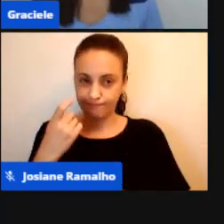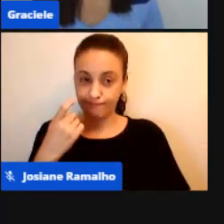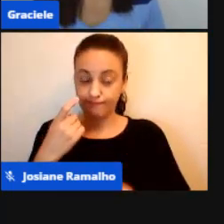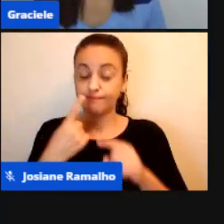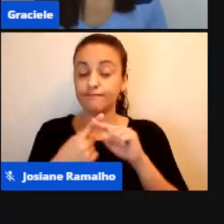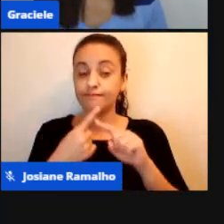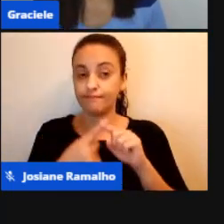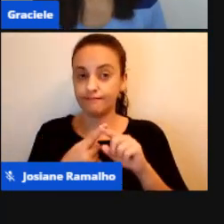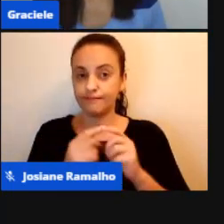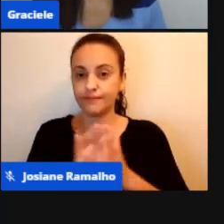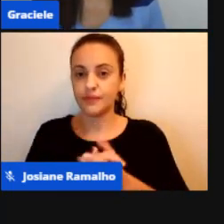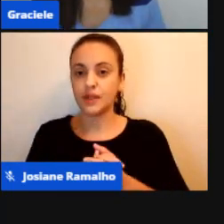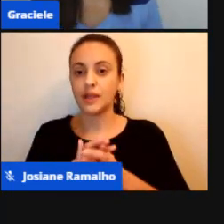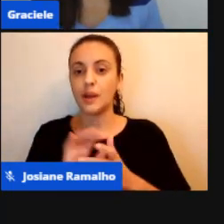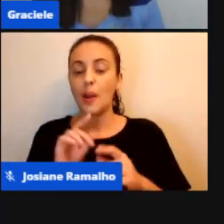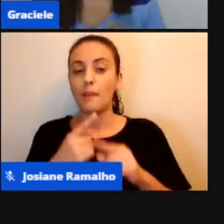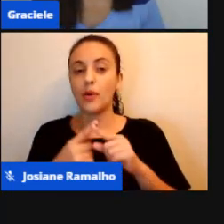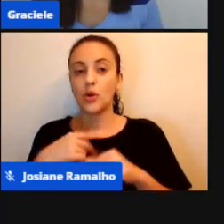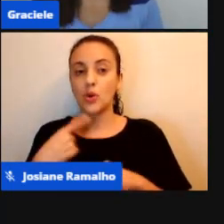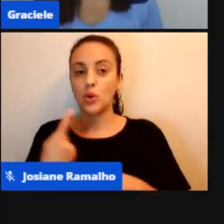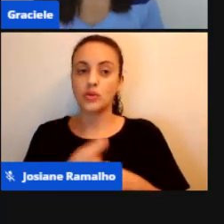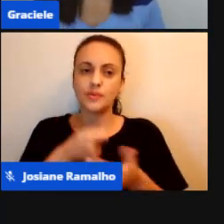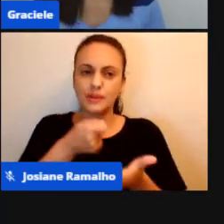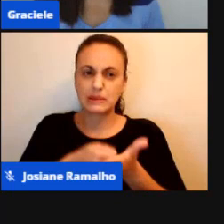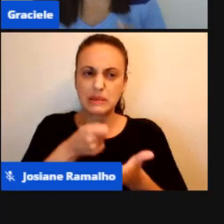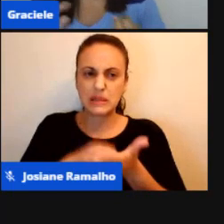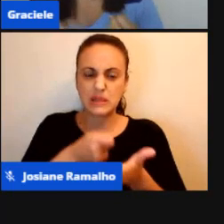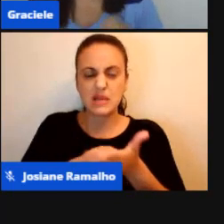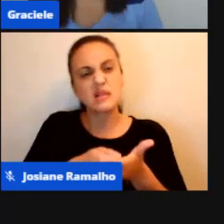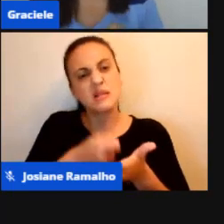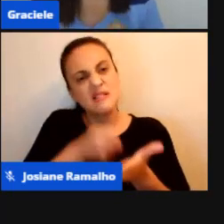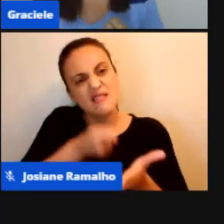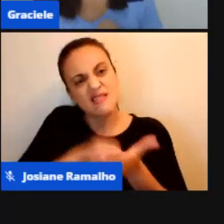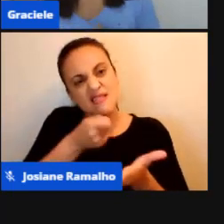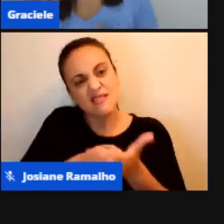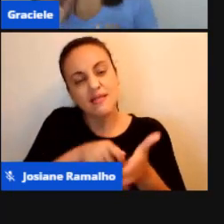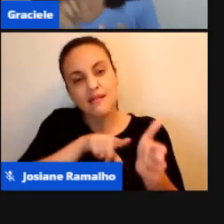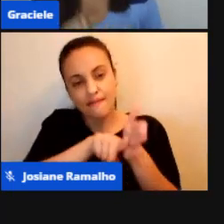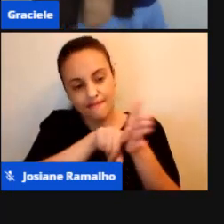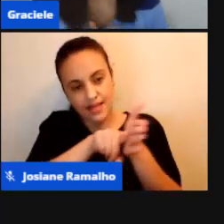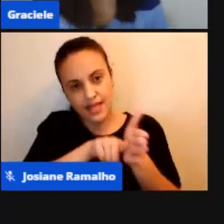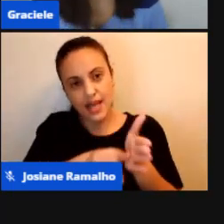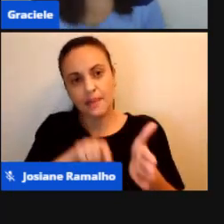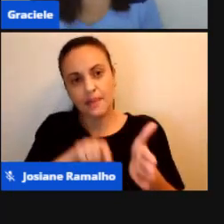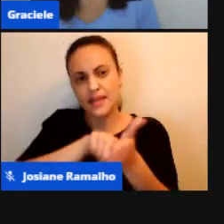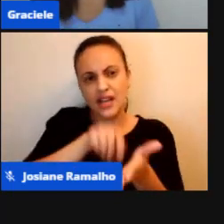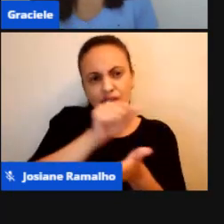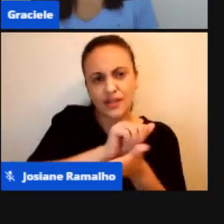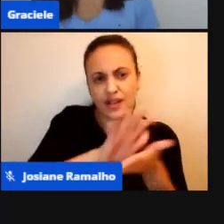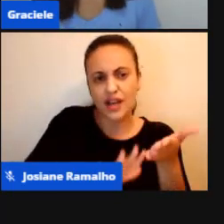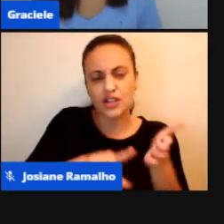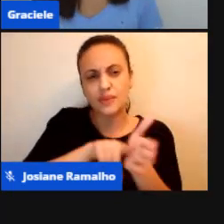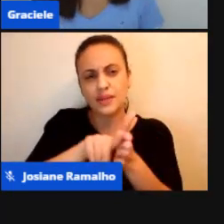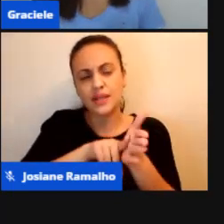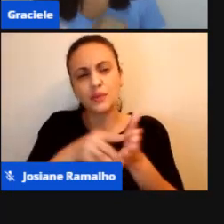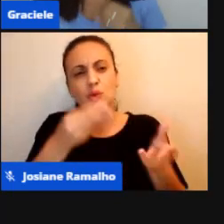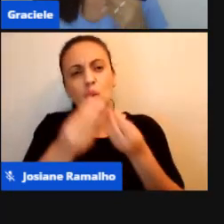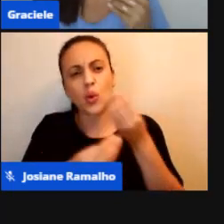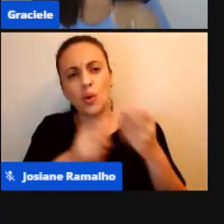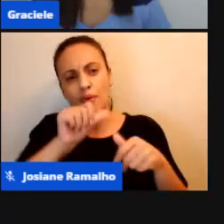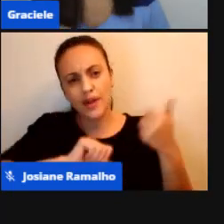Porque nós fomos obrigados a todo momento pesquisar. Nós pesquisamos atividades, nós pesquisamos a forma de avaliar.